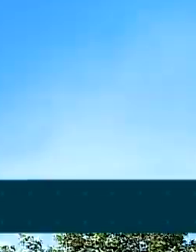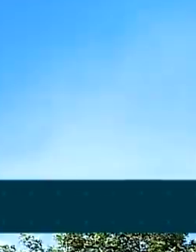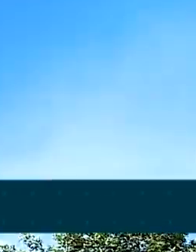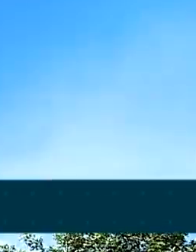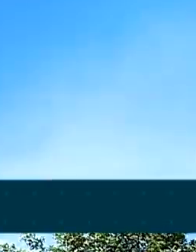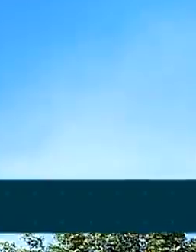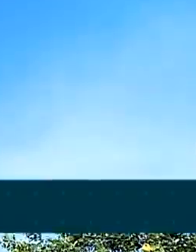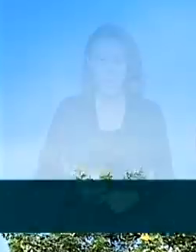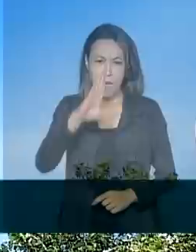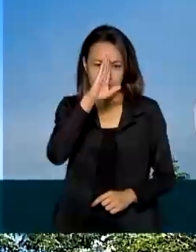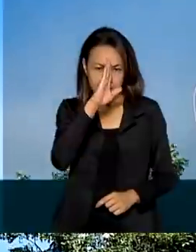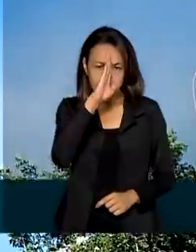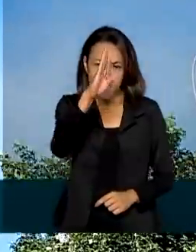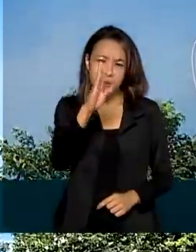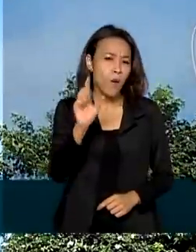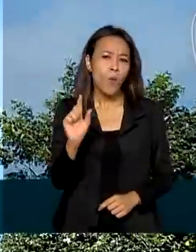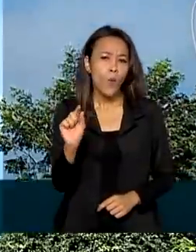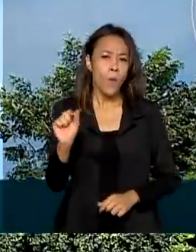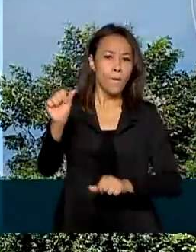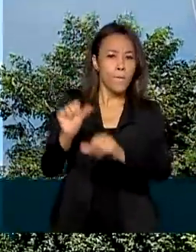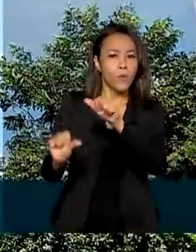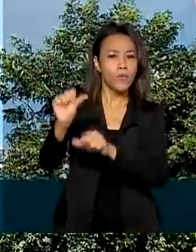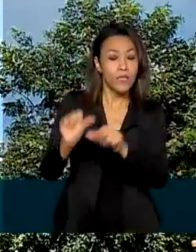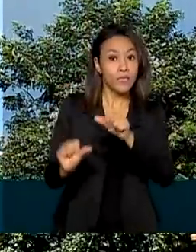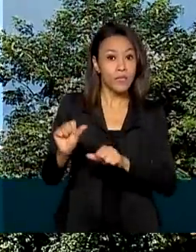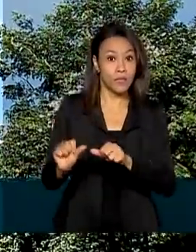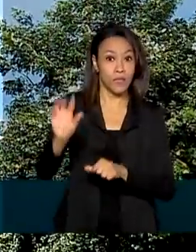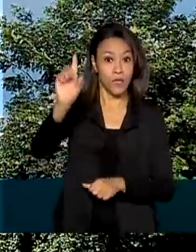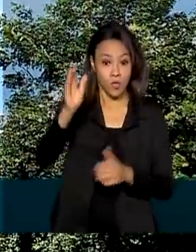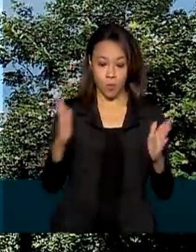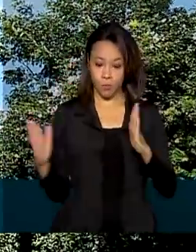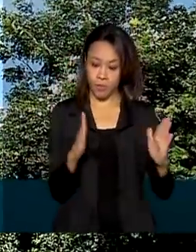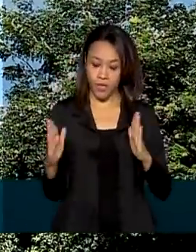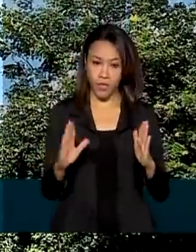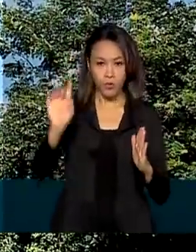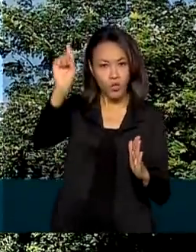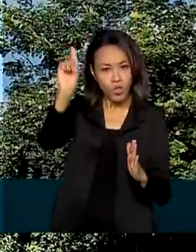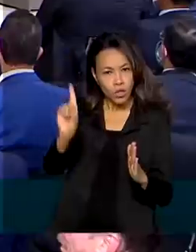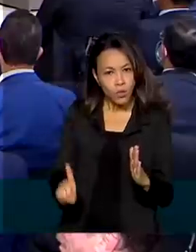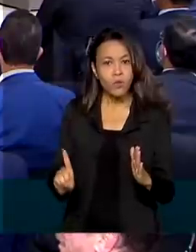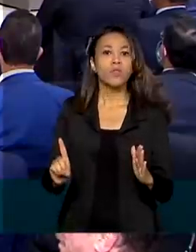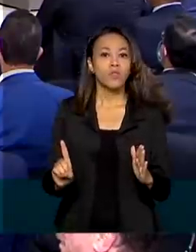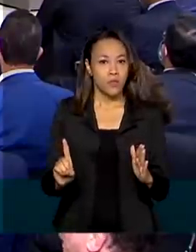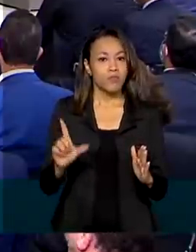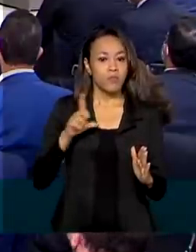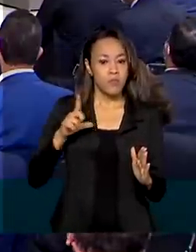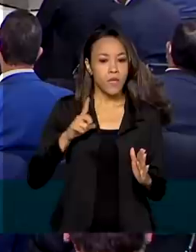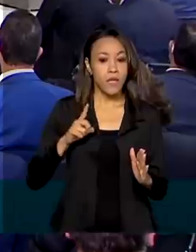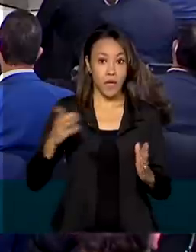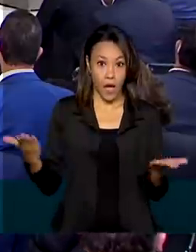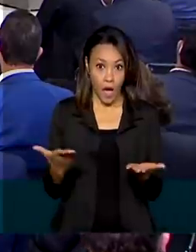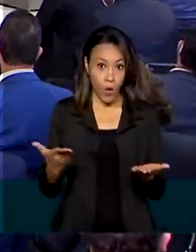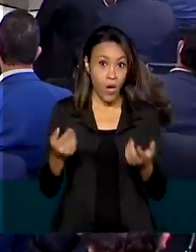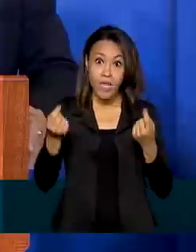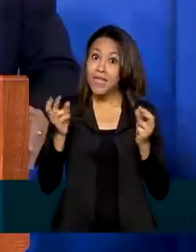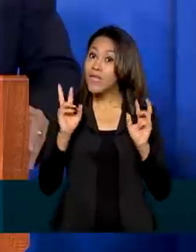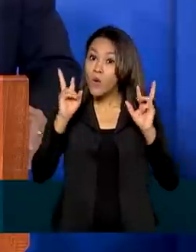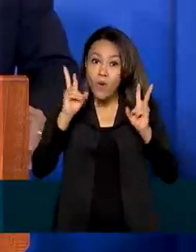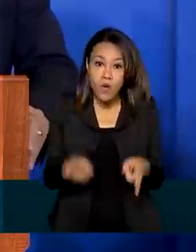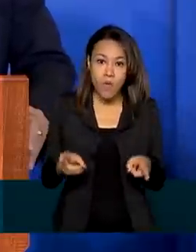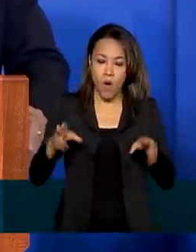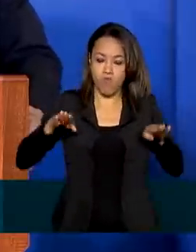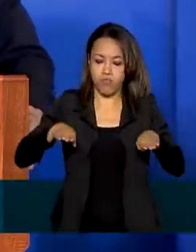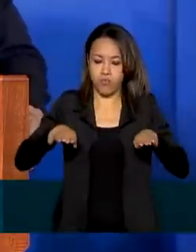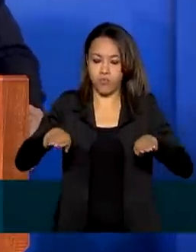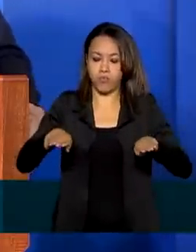inflação. A principal alteração prevê mandatos para os dirigentes da instituição, que, a partir de agora, não coincidem